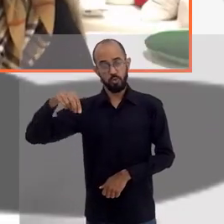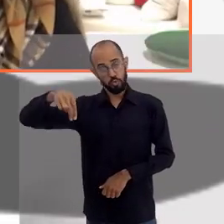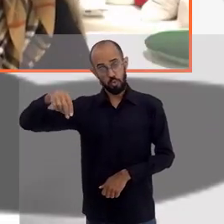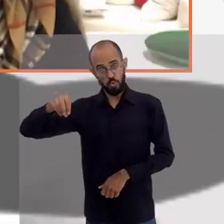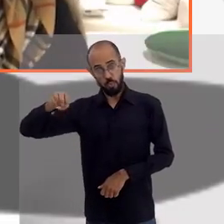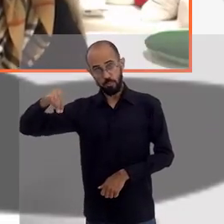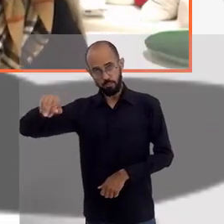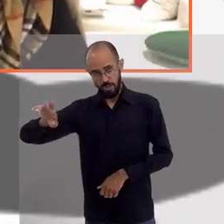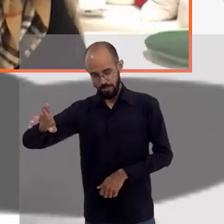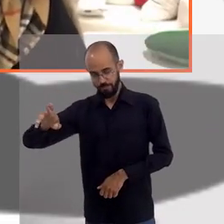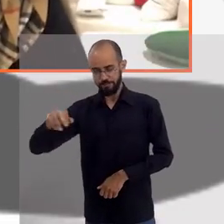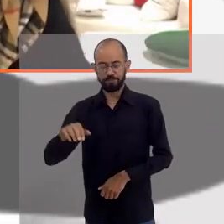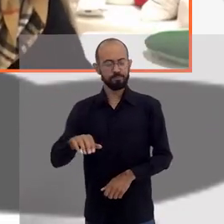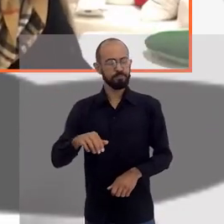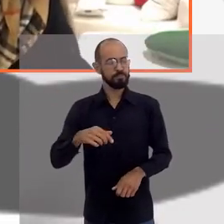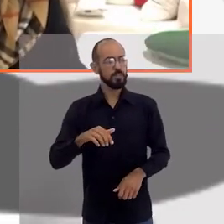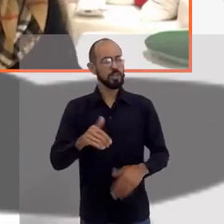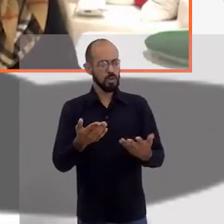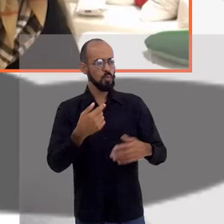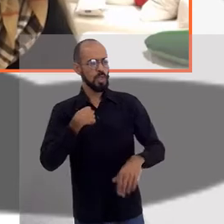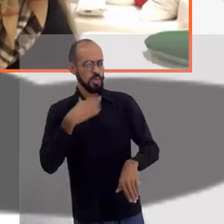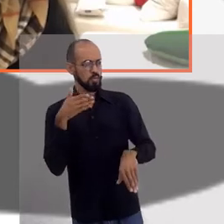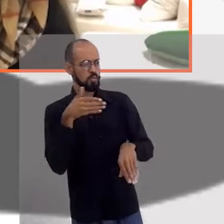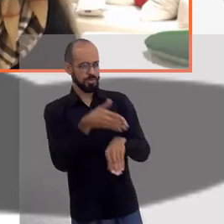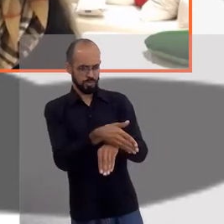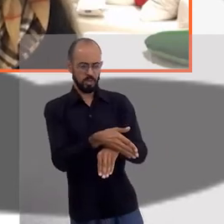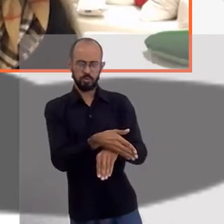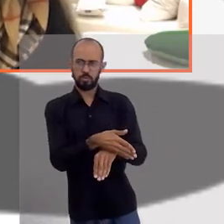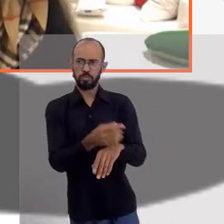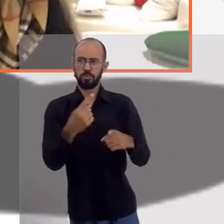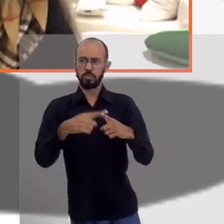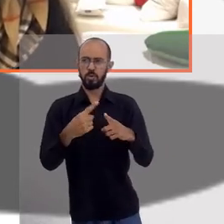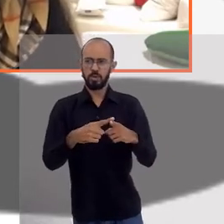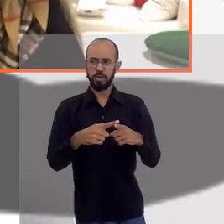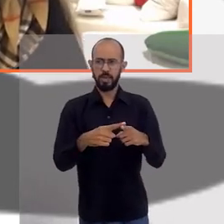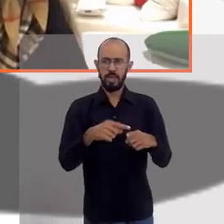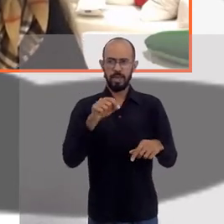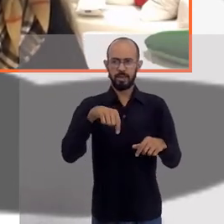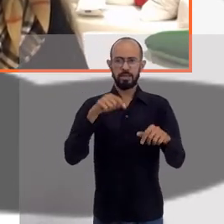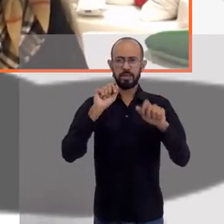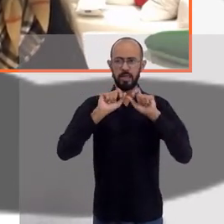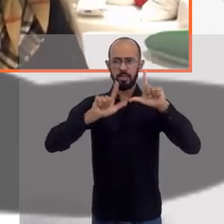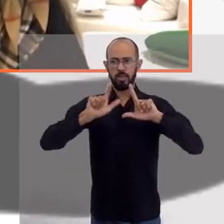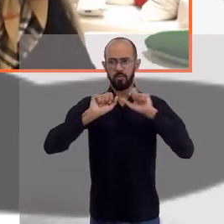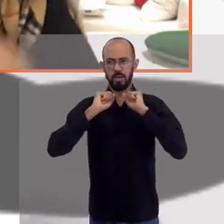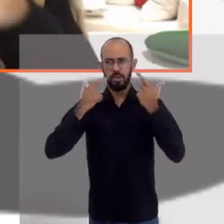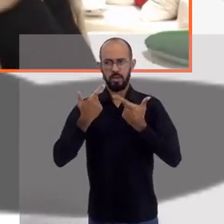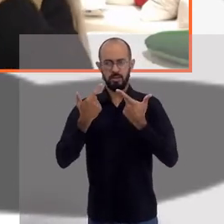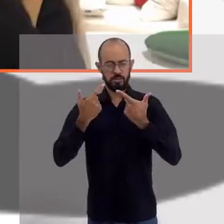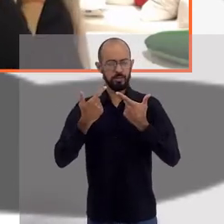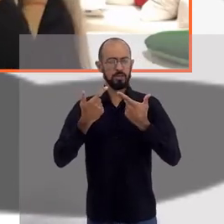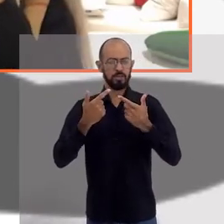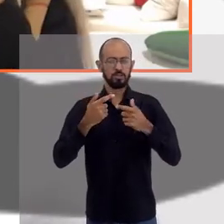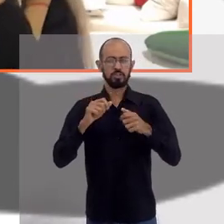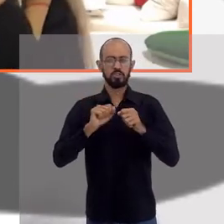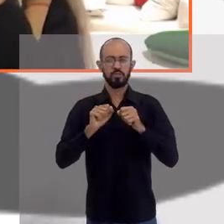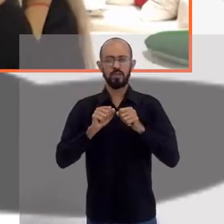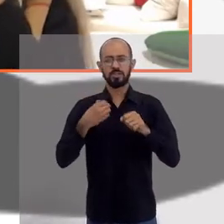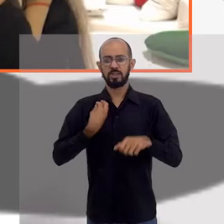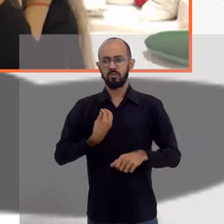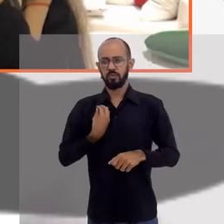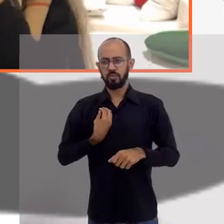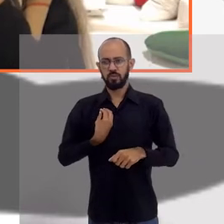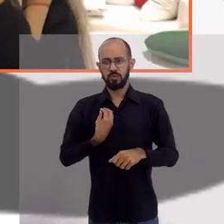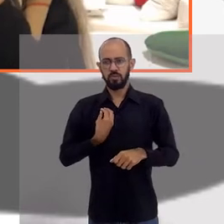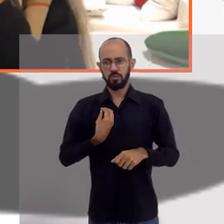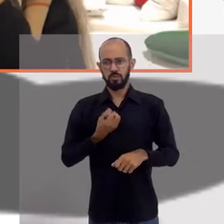porque você sabe que aqui na TV Alerj, quem sabe faz ao vivo, já estou entrando. O apoia-c projeto Garrafa no